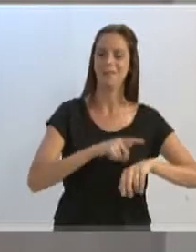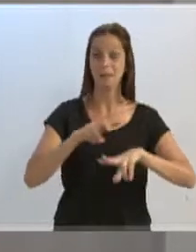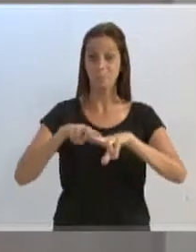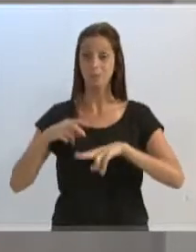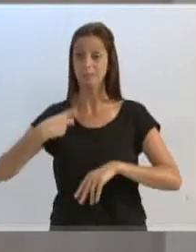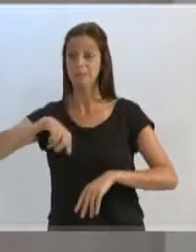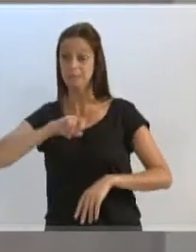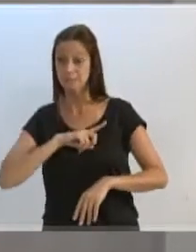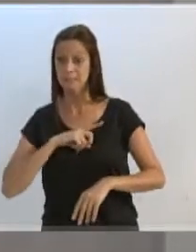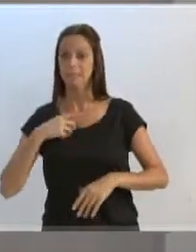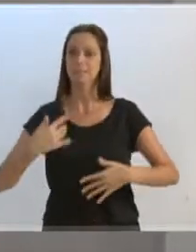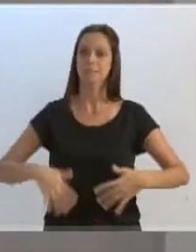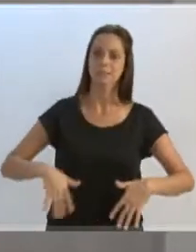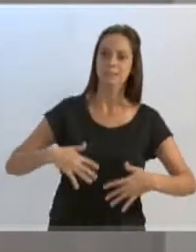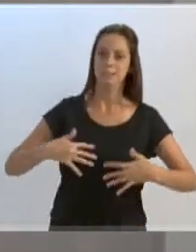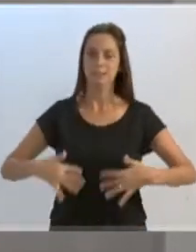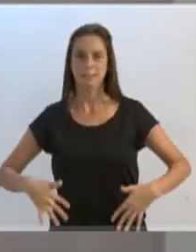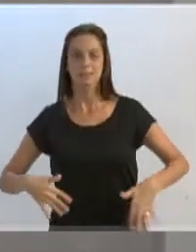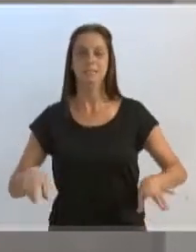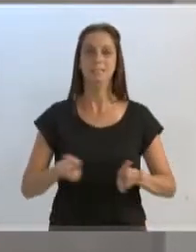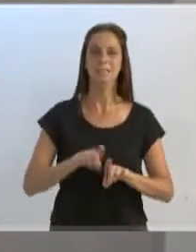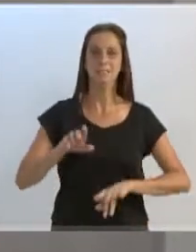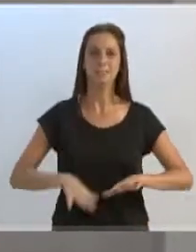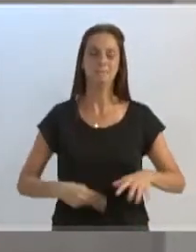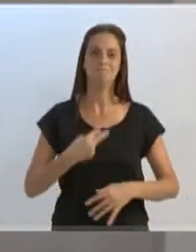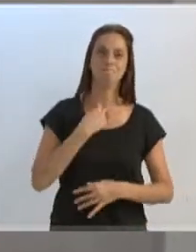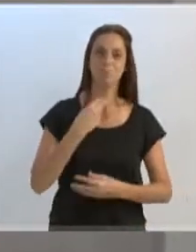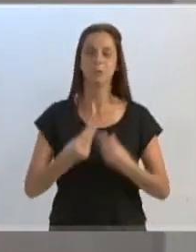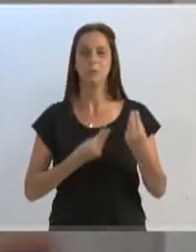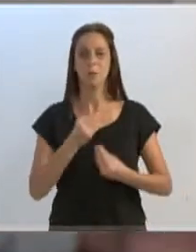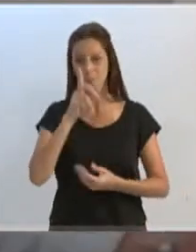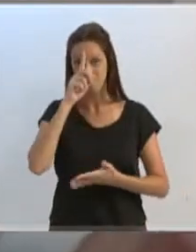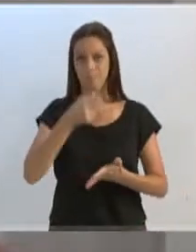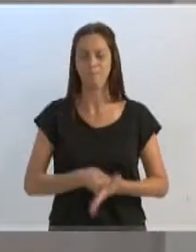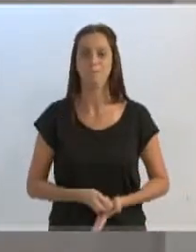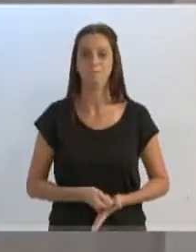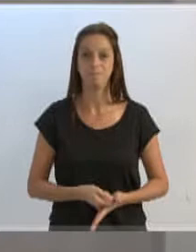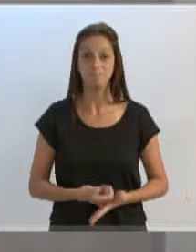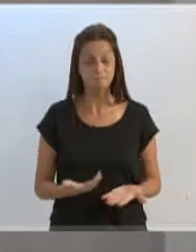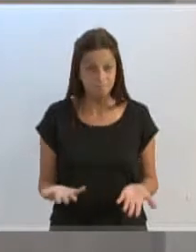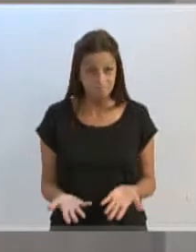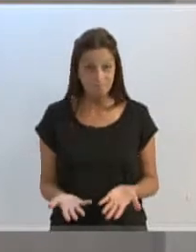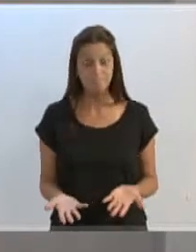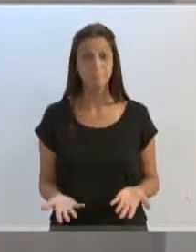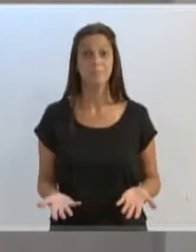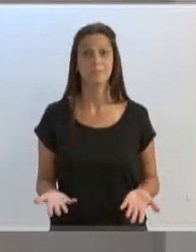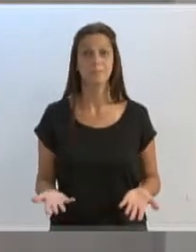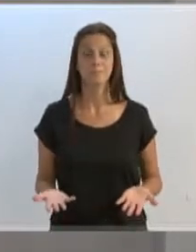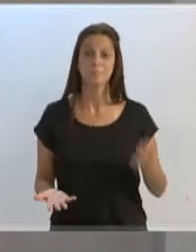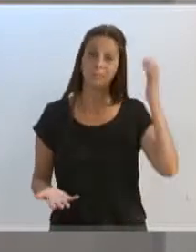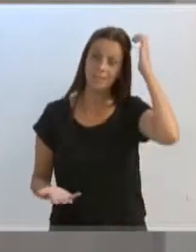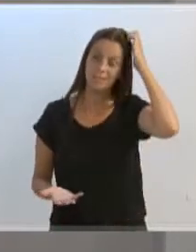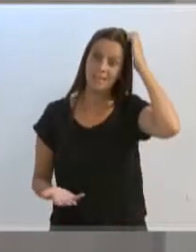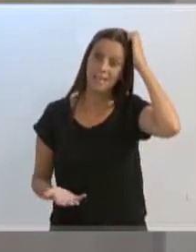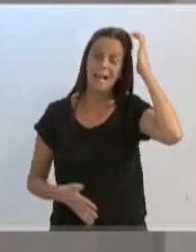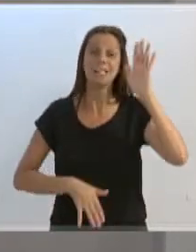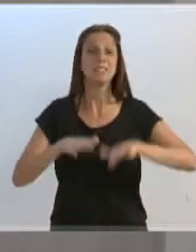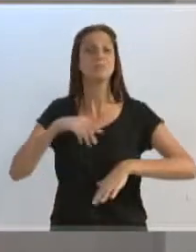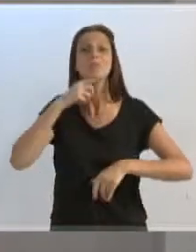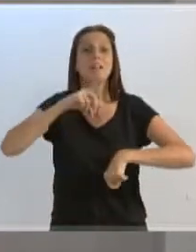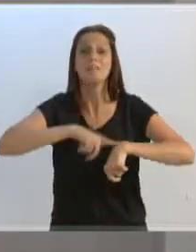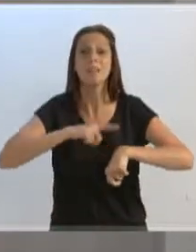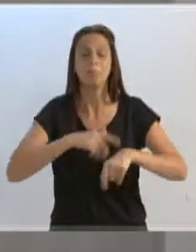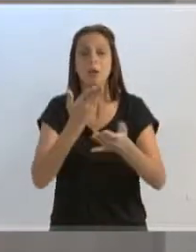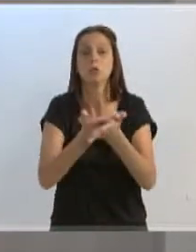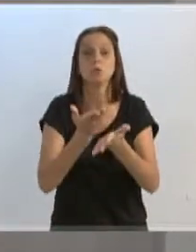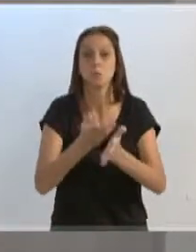exige, talvez não a demanda de nós estudar em cima do projeto,